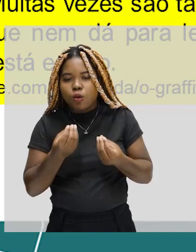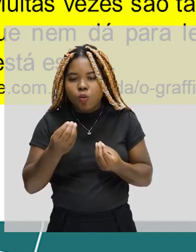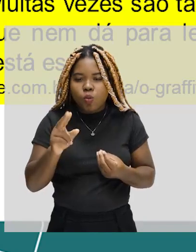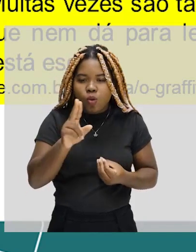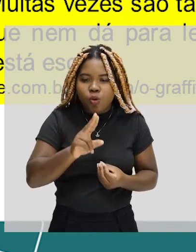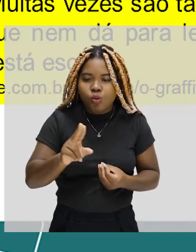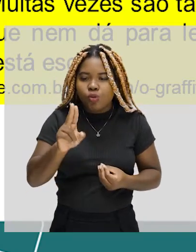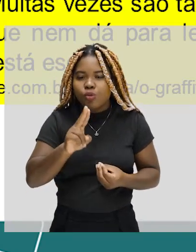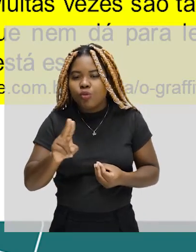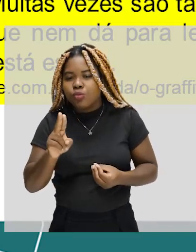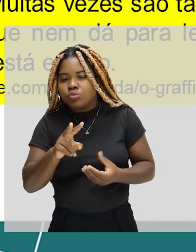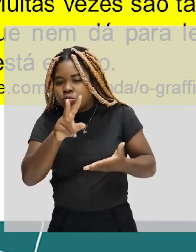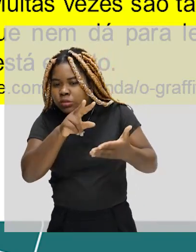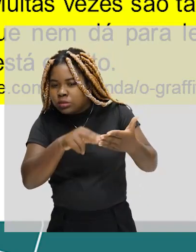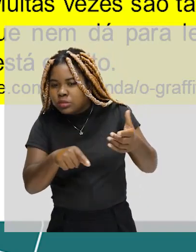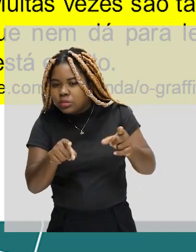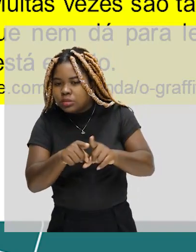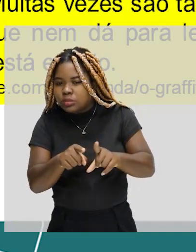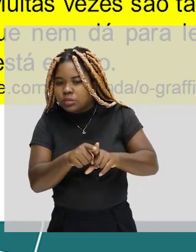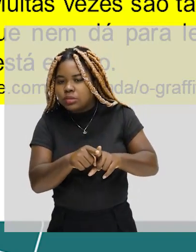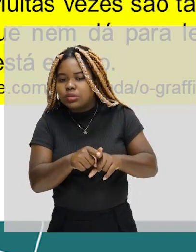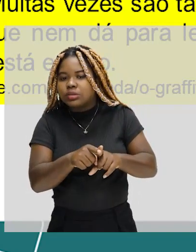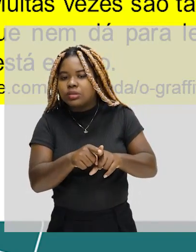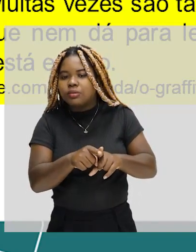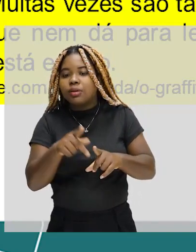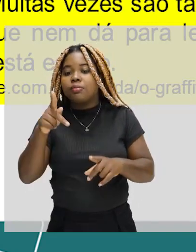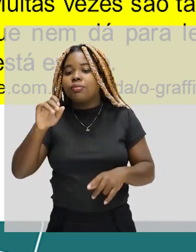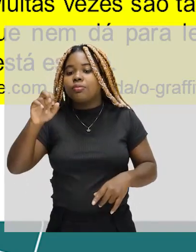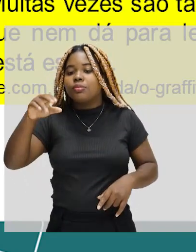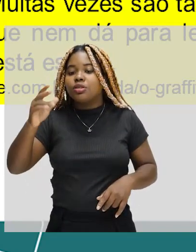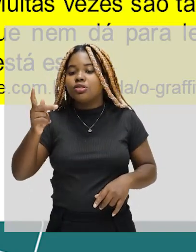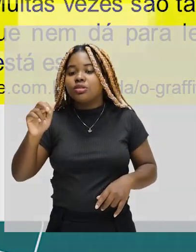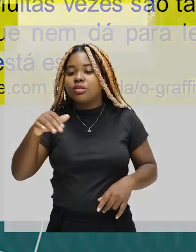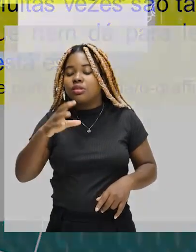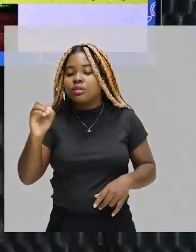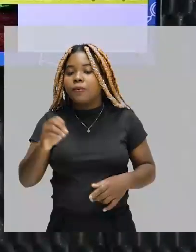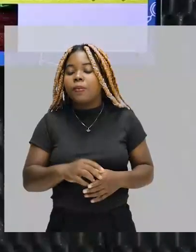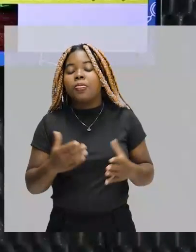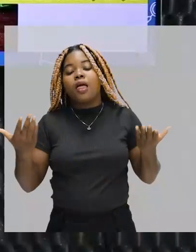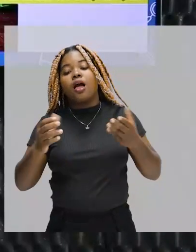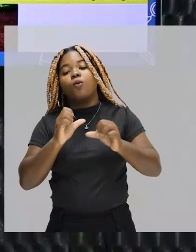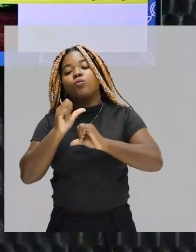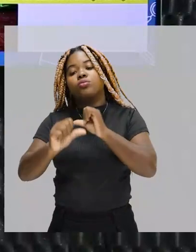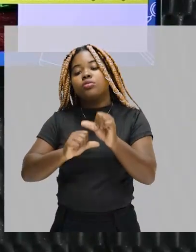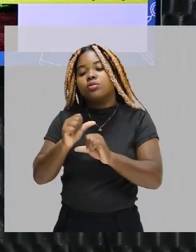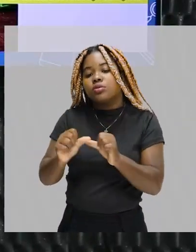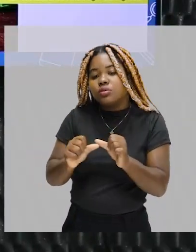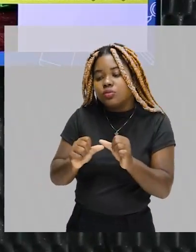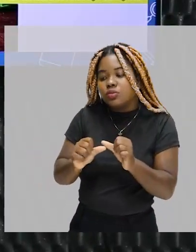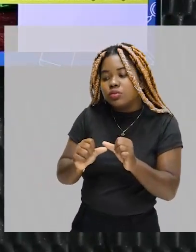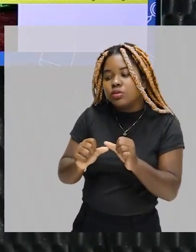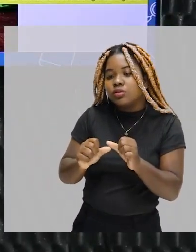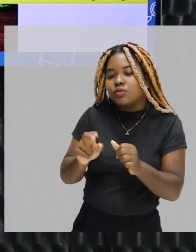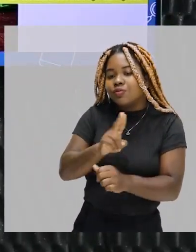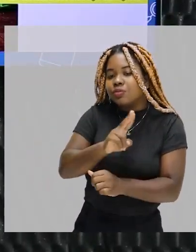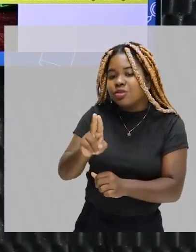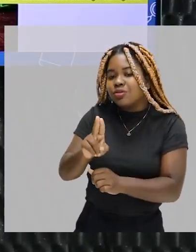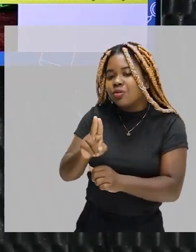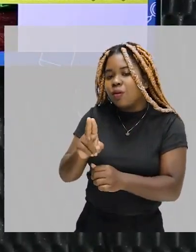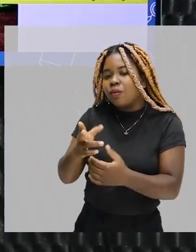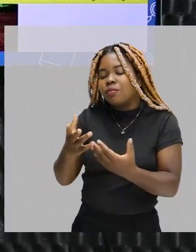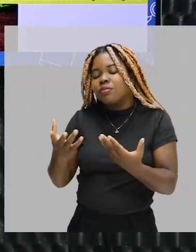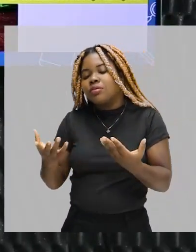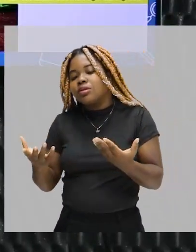utiliza e lê, por exemplo, a pichação. Agora, transforme um nome pichado em alguma coisa